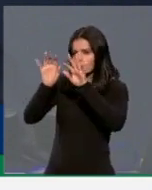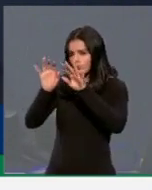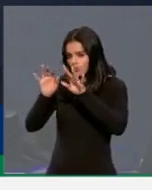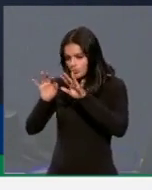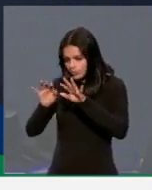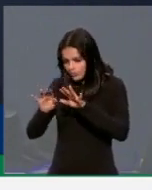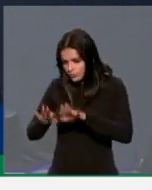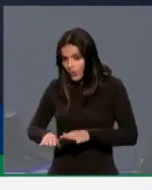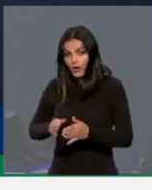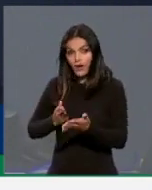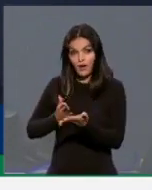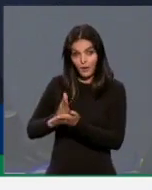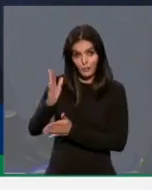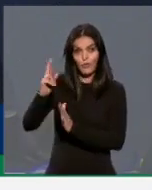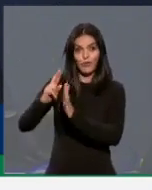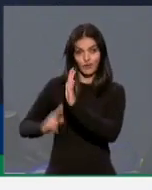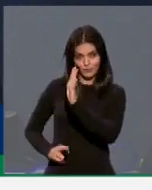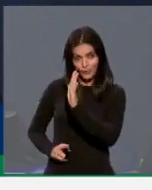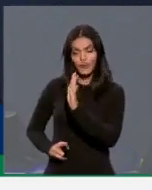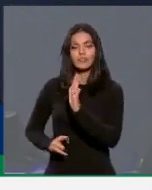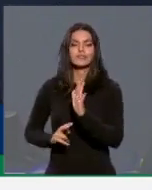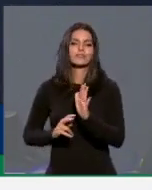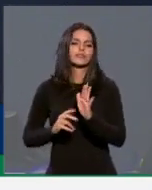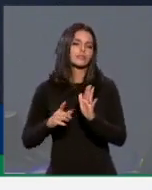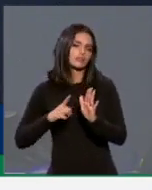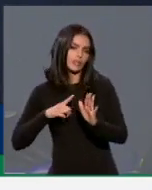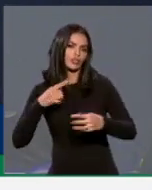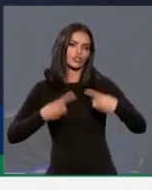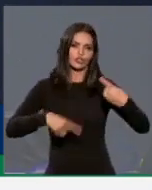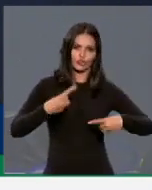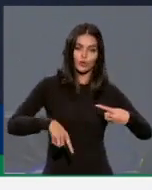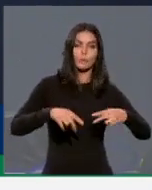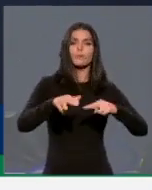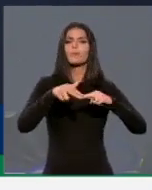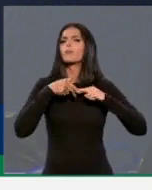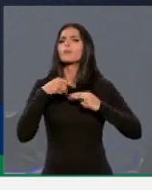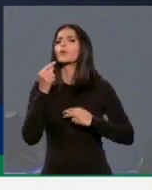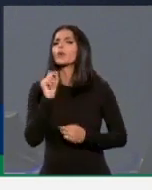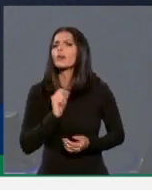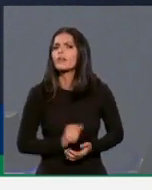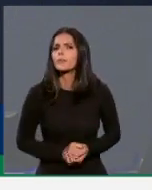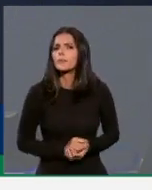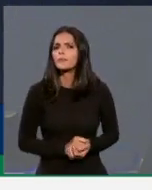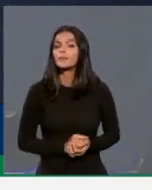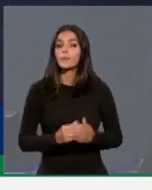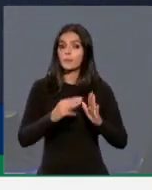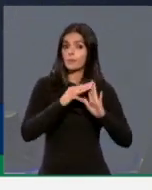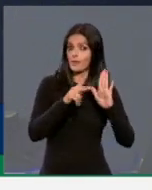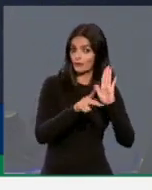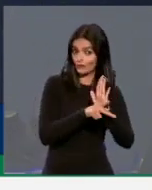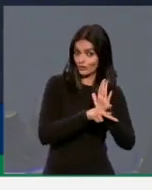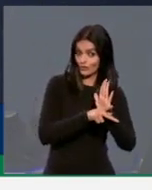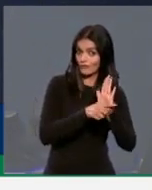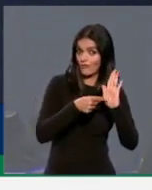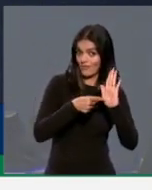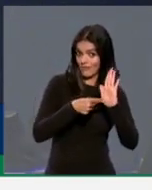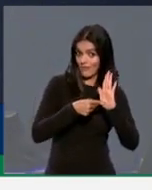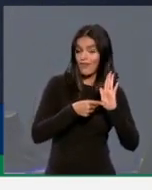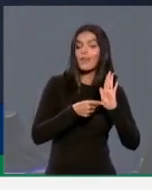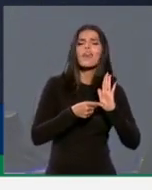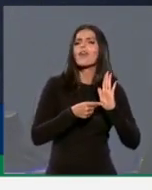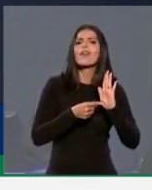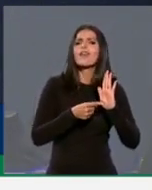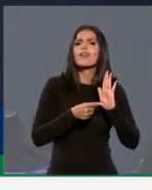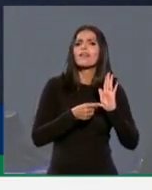Luísa Canziani, o foi aprovado aqui, o que está sendo discutido em relação a esse tema. Porque, inclusive, essa medida provisória, ela